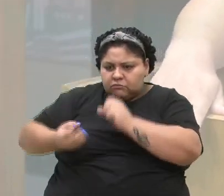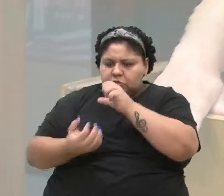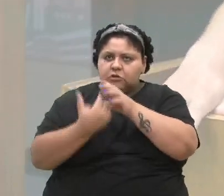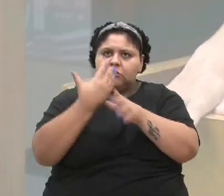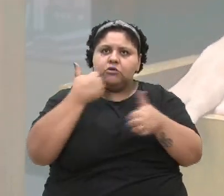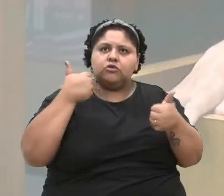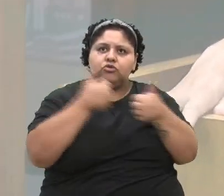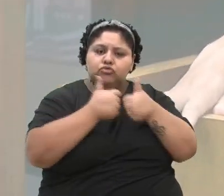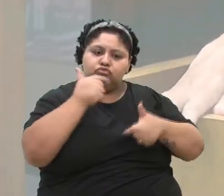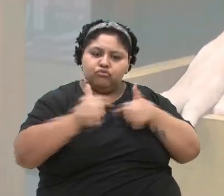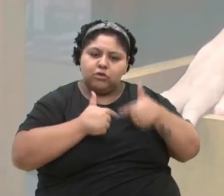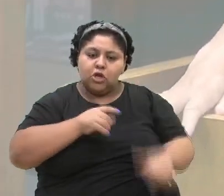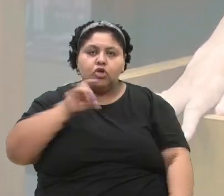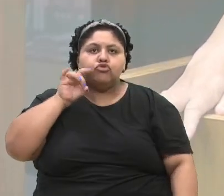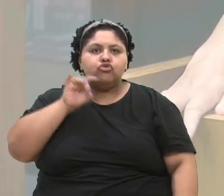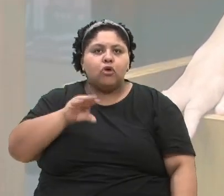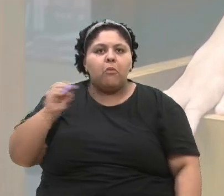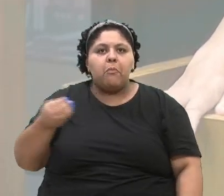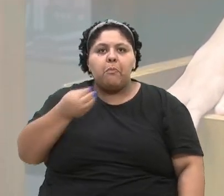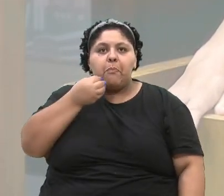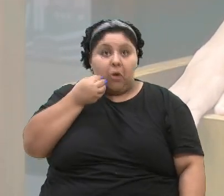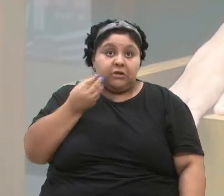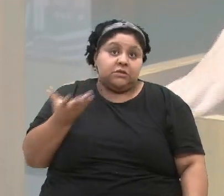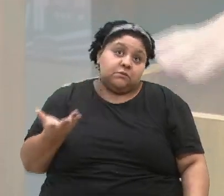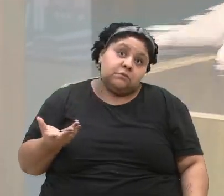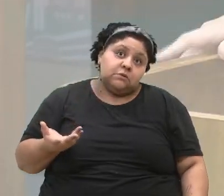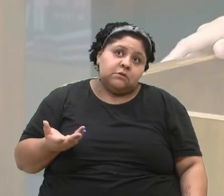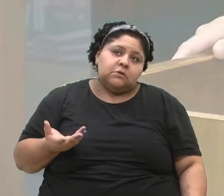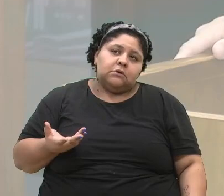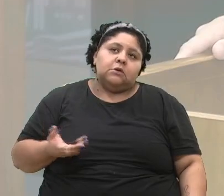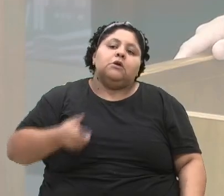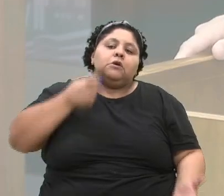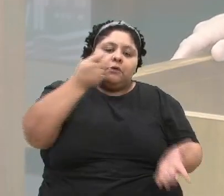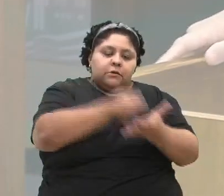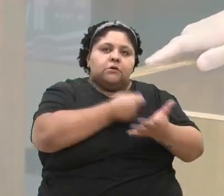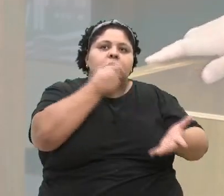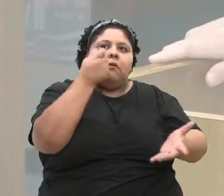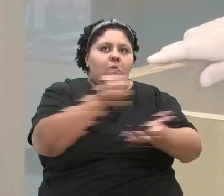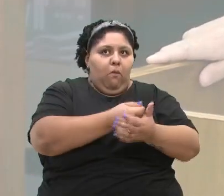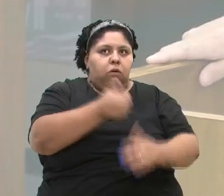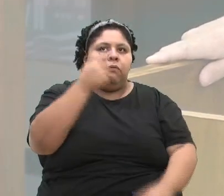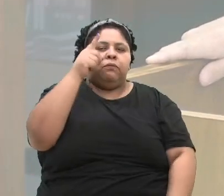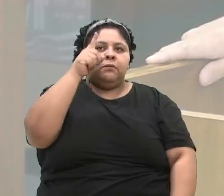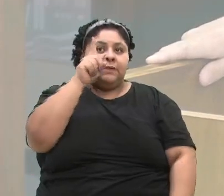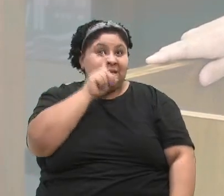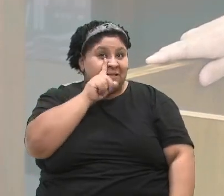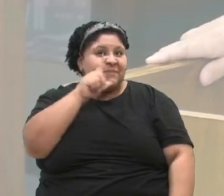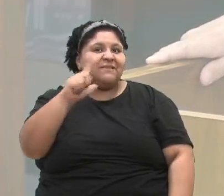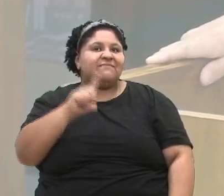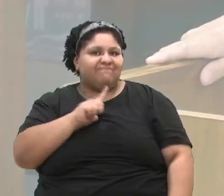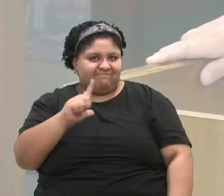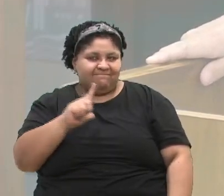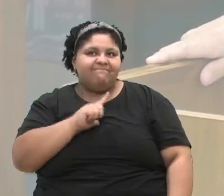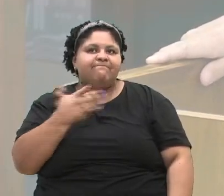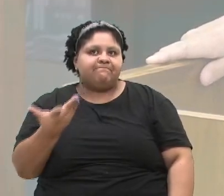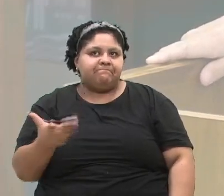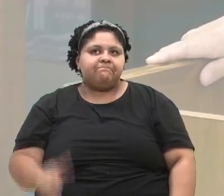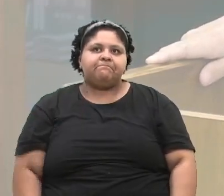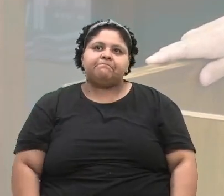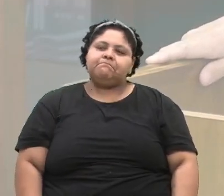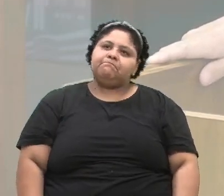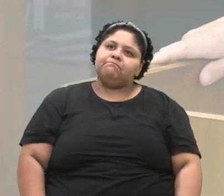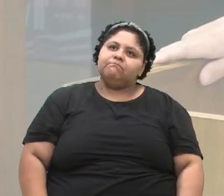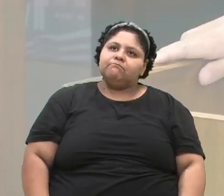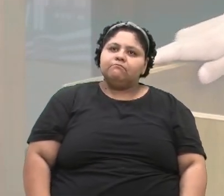do trabalho da senhora só foi possível com a luta que as mães trouxeram, que as mães trouxeram.